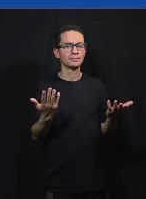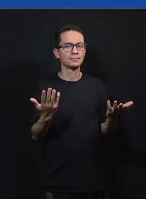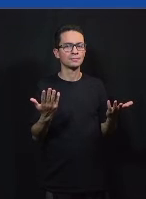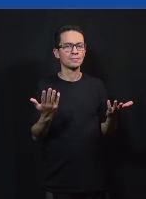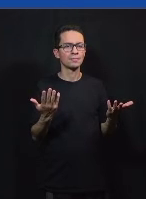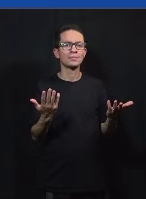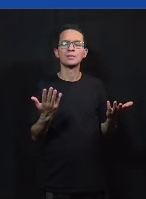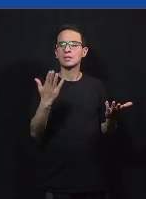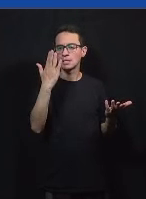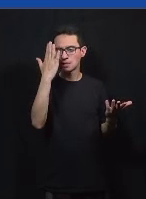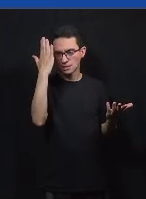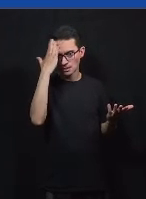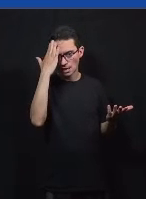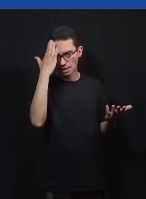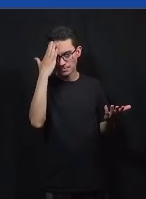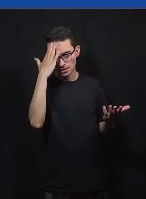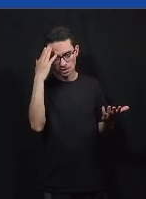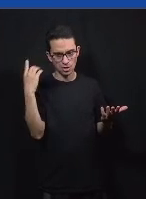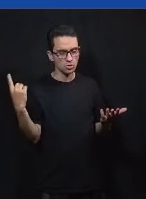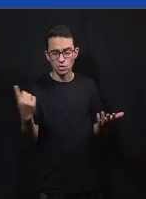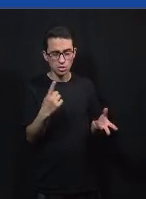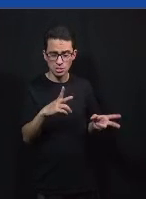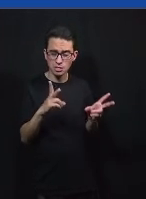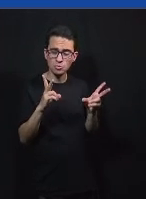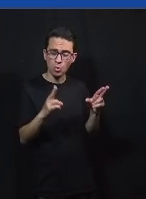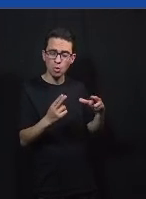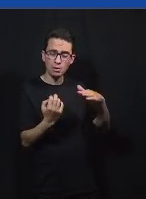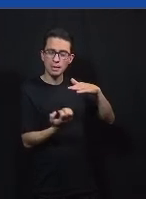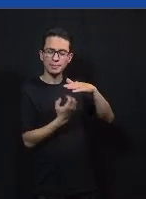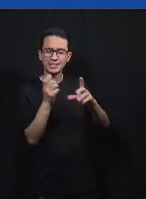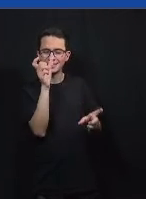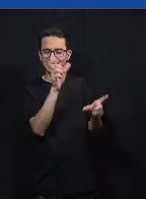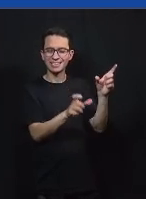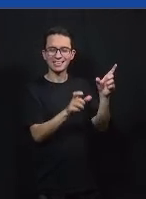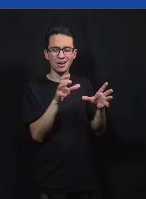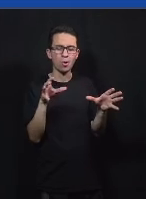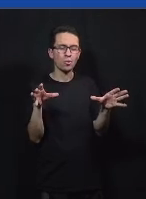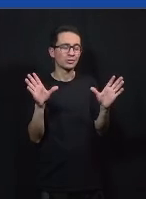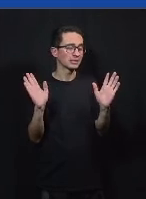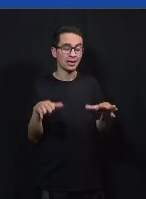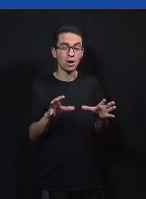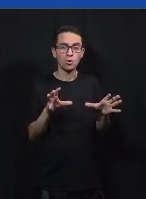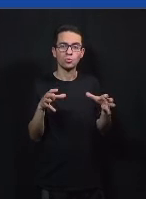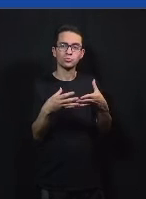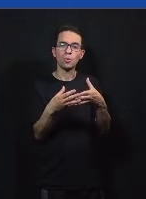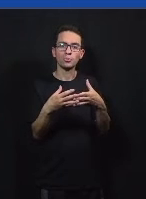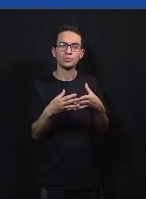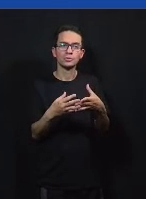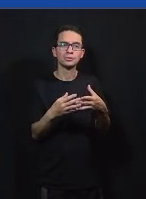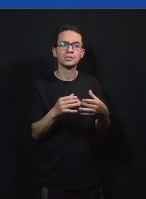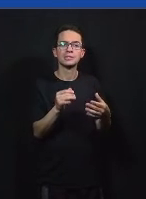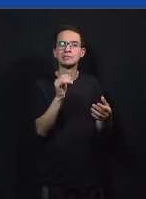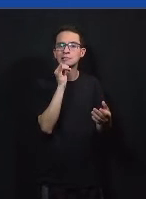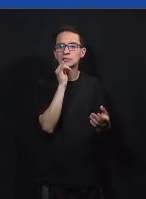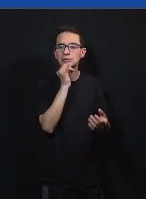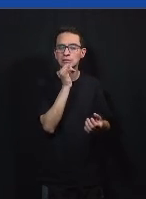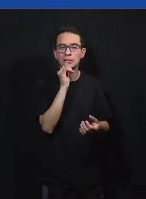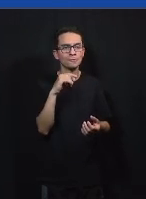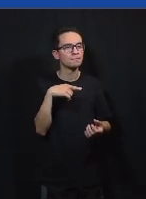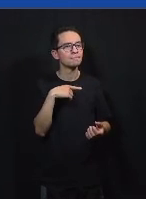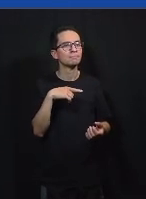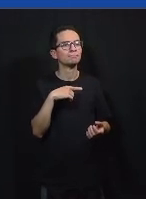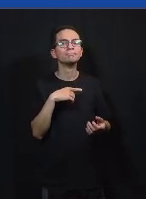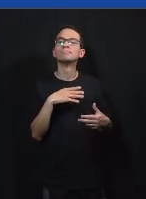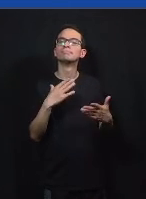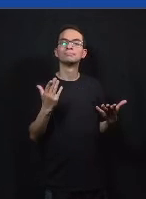entende como organização e eu estou também contasquita por isso está disponível no nosso site se vocês querem estar no nosso site na